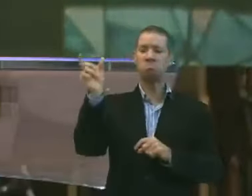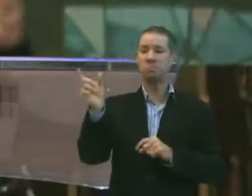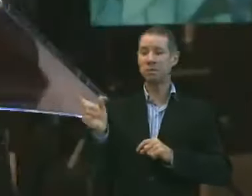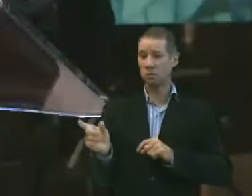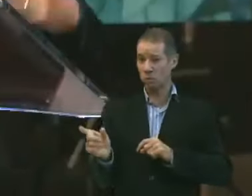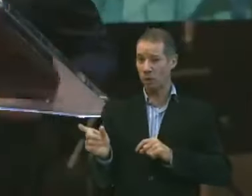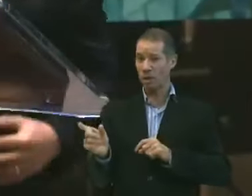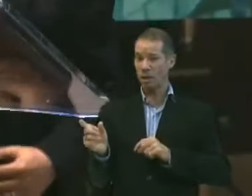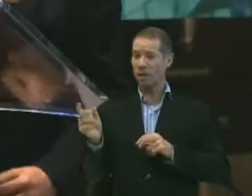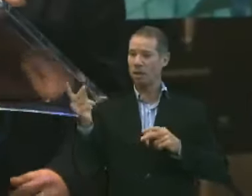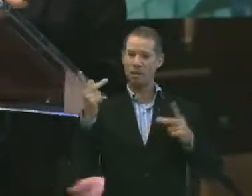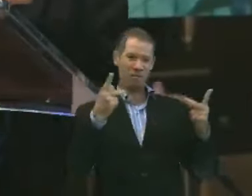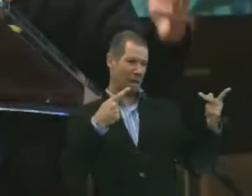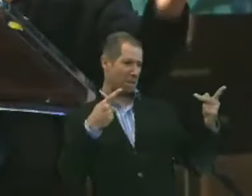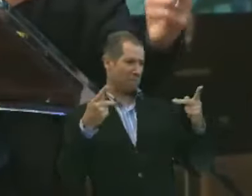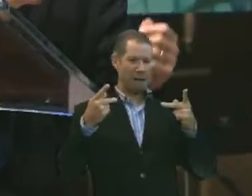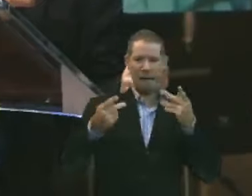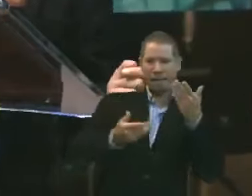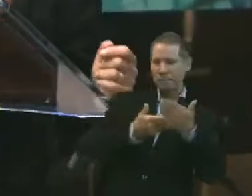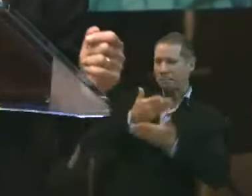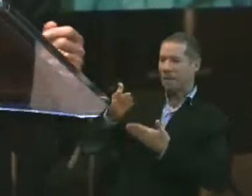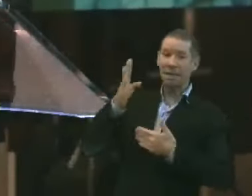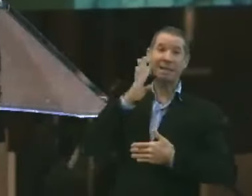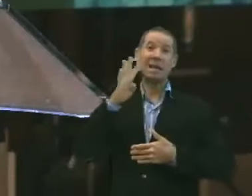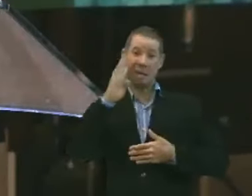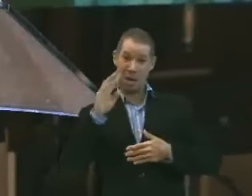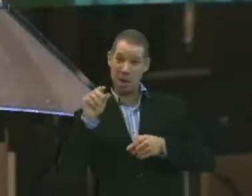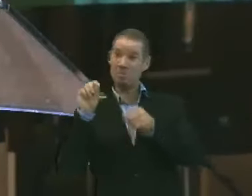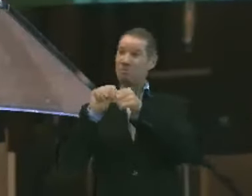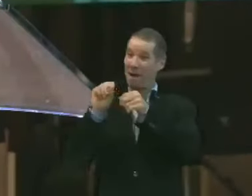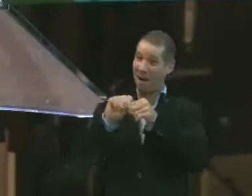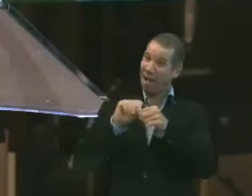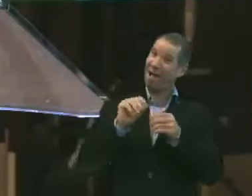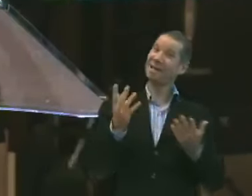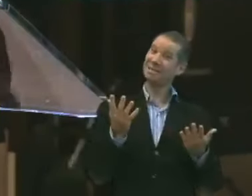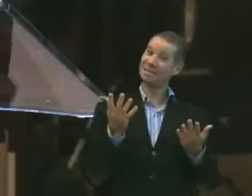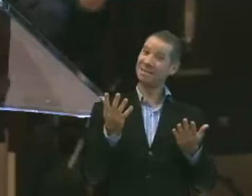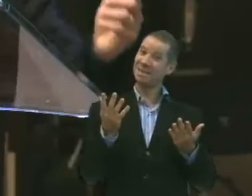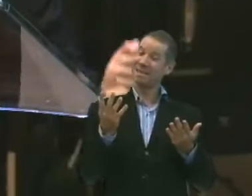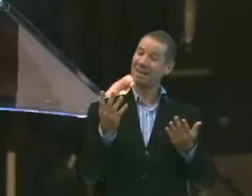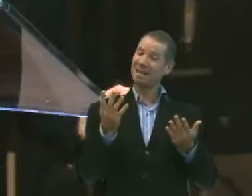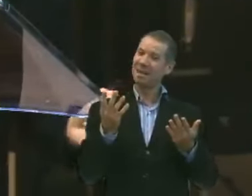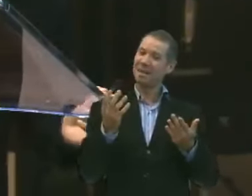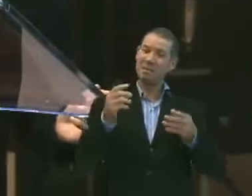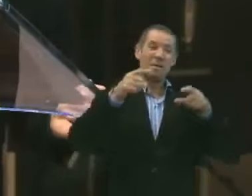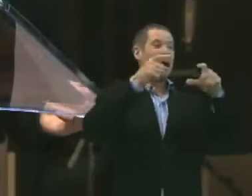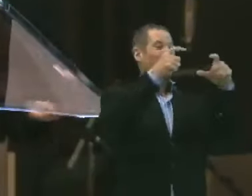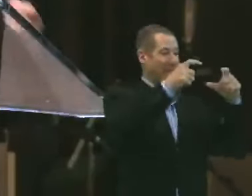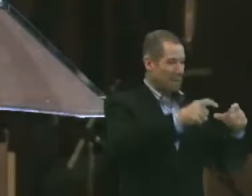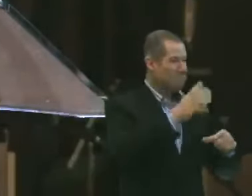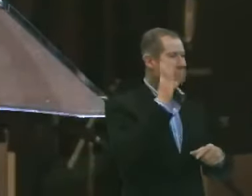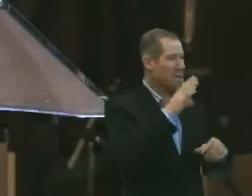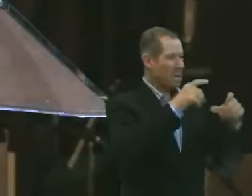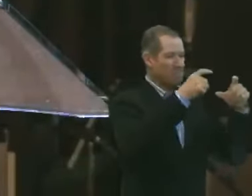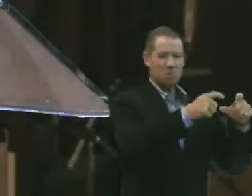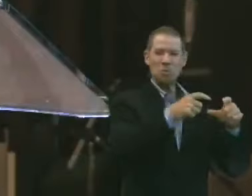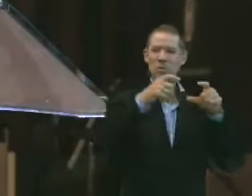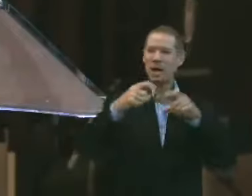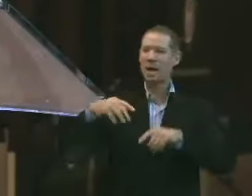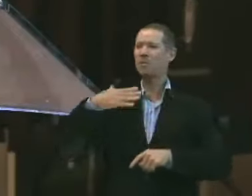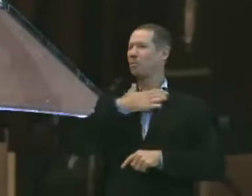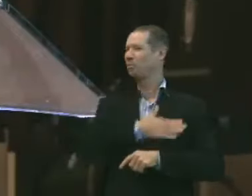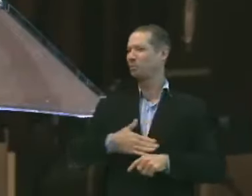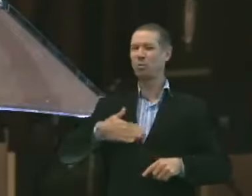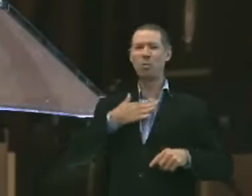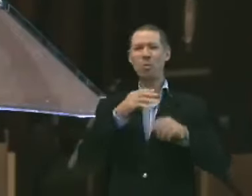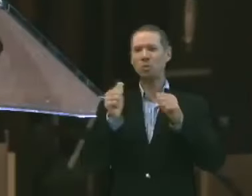Que fala coisas legais. Que faz coisas legais. Que te leva para ambientes legais. Gostosos de